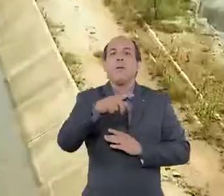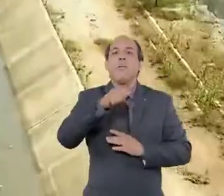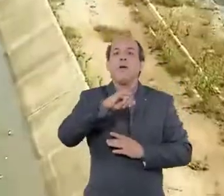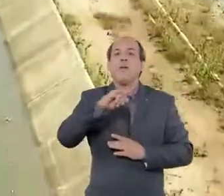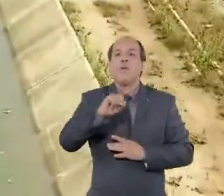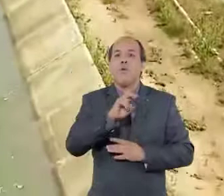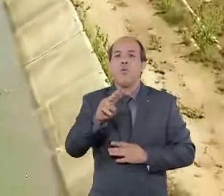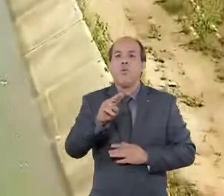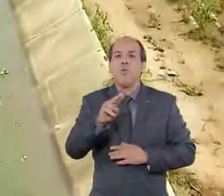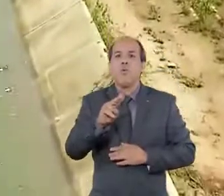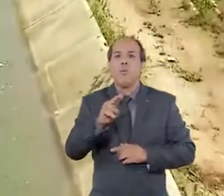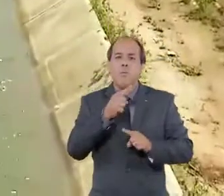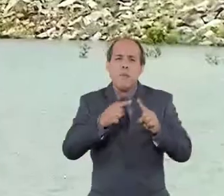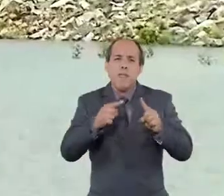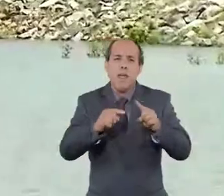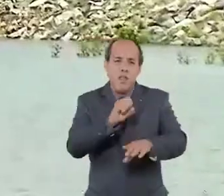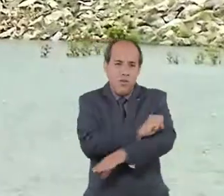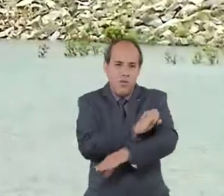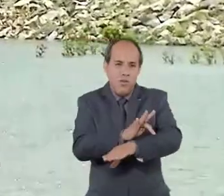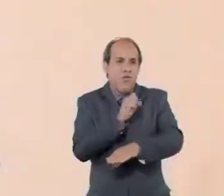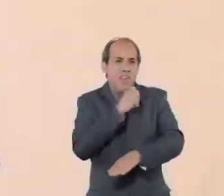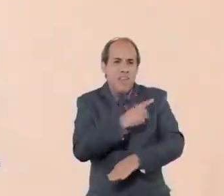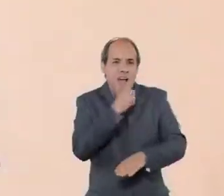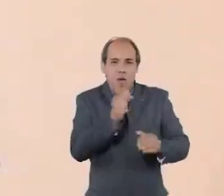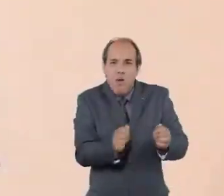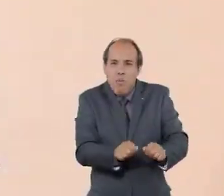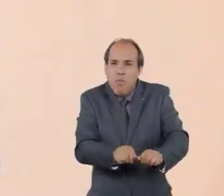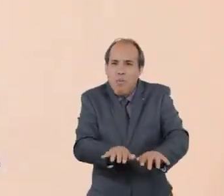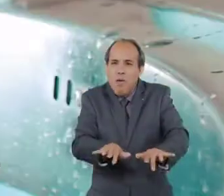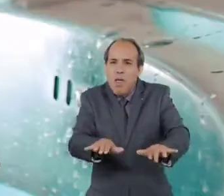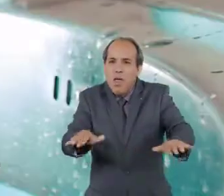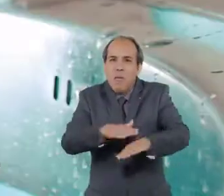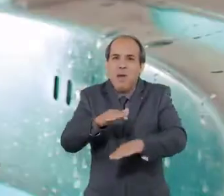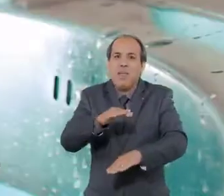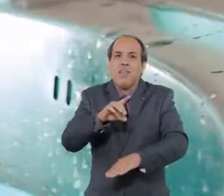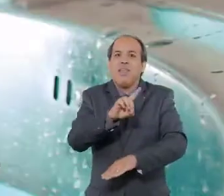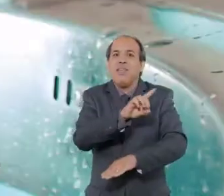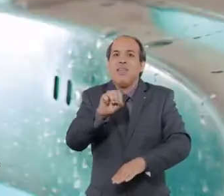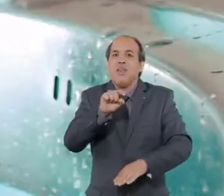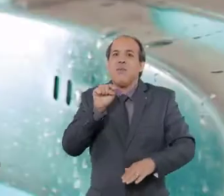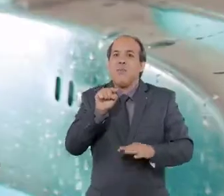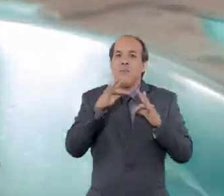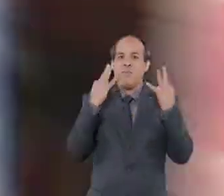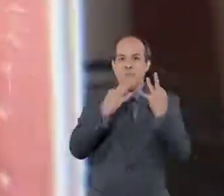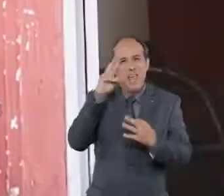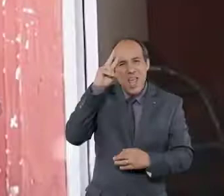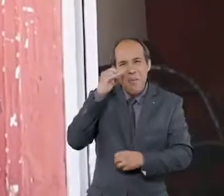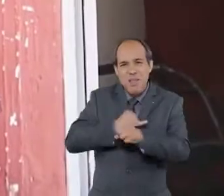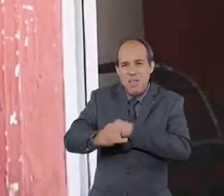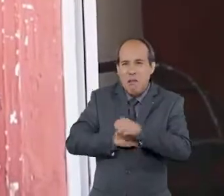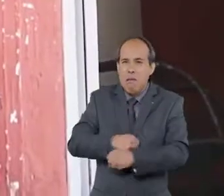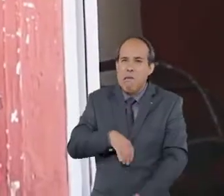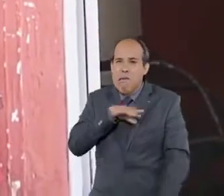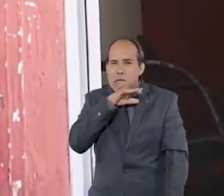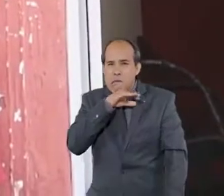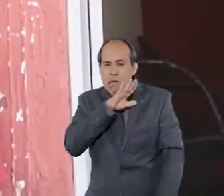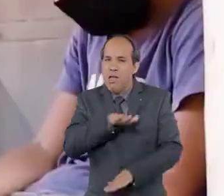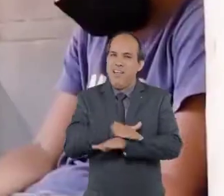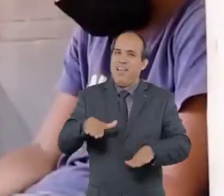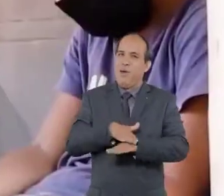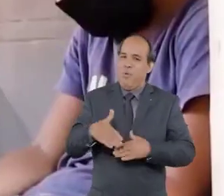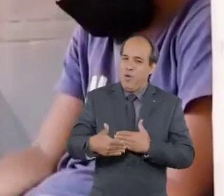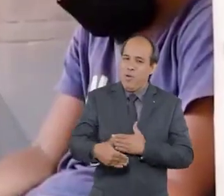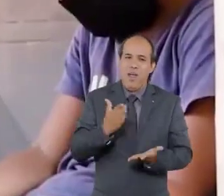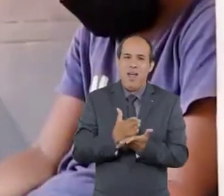PGEU, que vai levar um tiquinho do velho Chico para as casas de mais de 100 mil nordestinos. E sabe aquela internet fuleira?